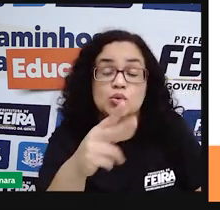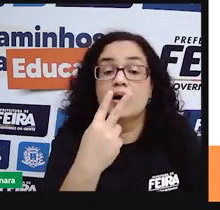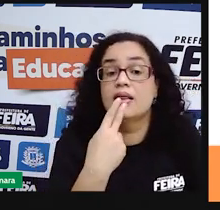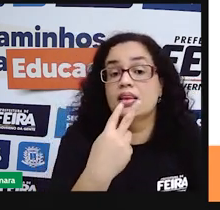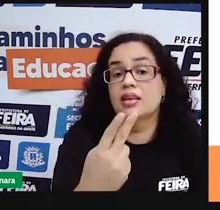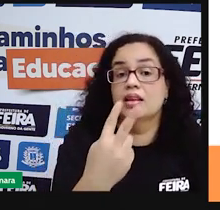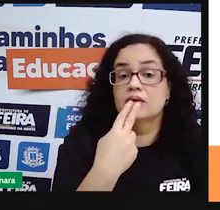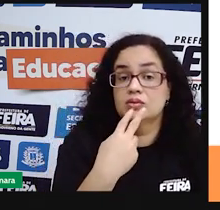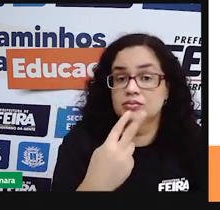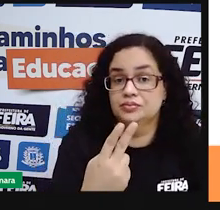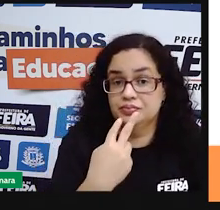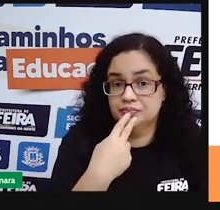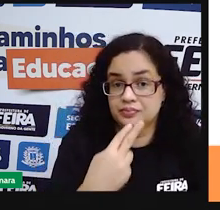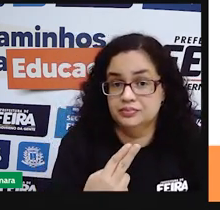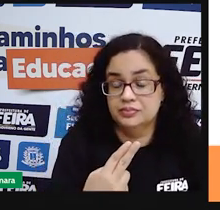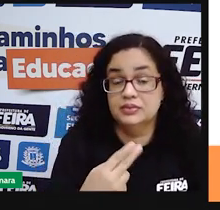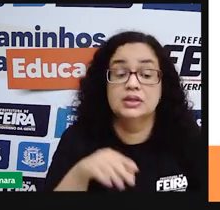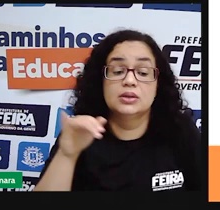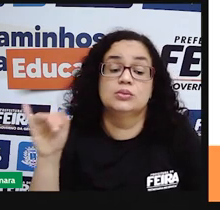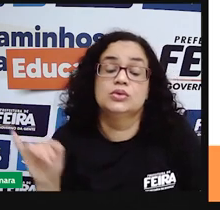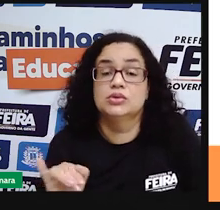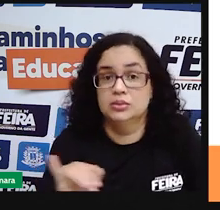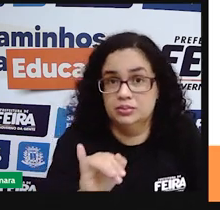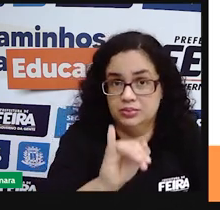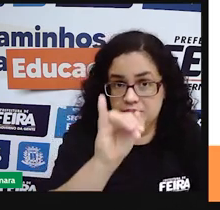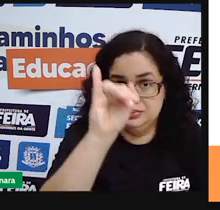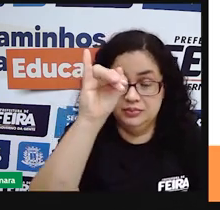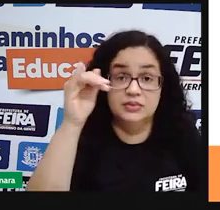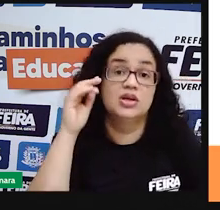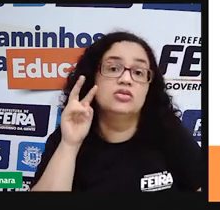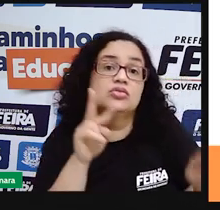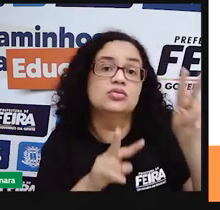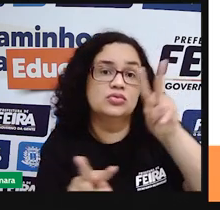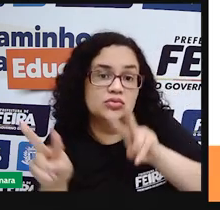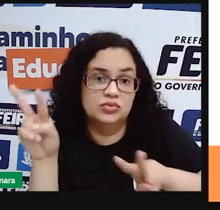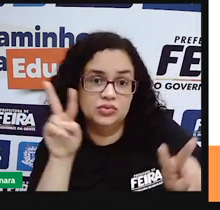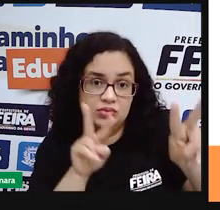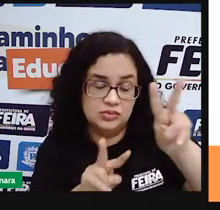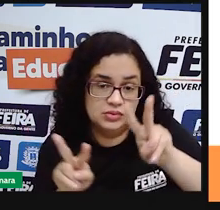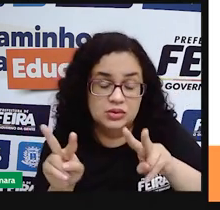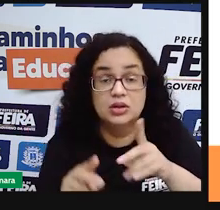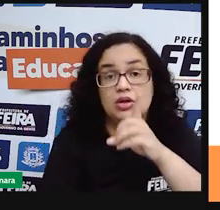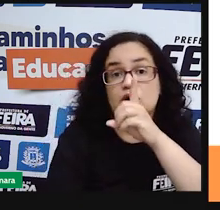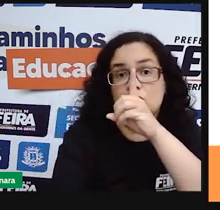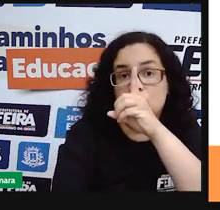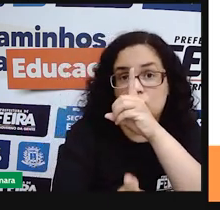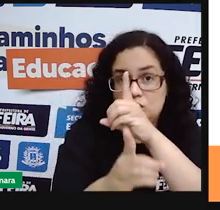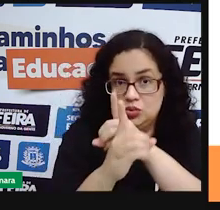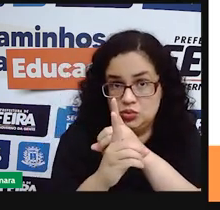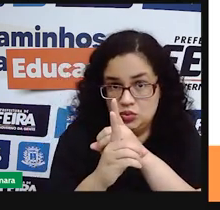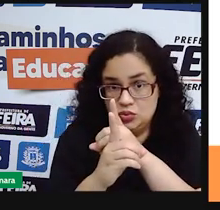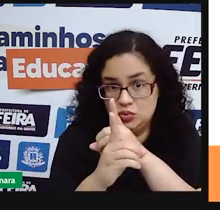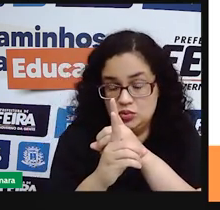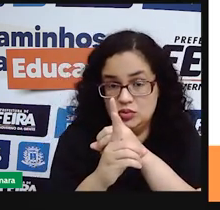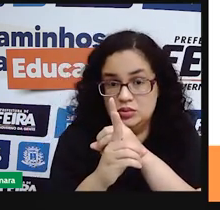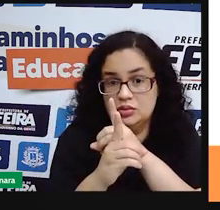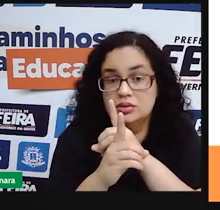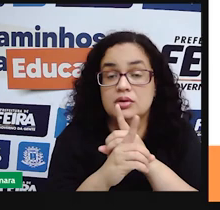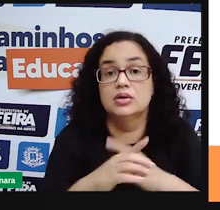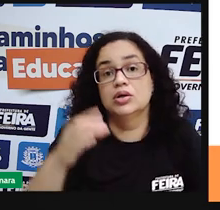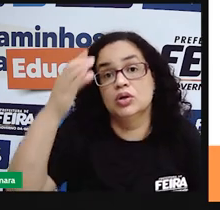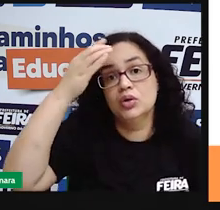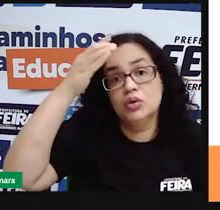E é muito importante a gente observar que esse encontro, né? Entre essas culturas e entre esses